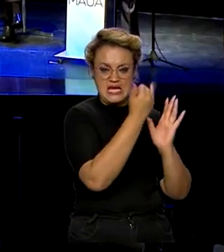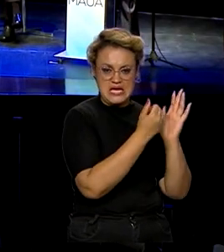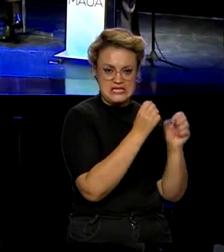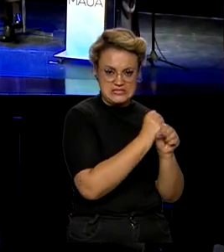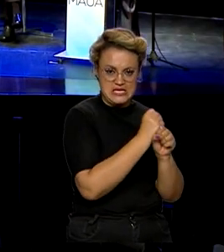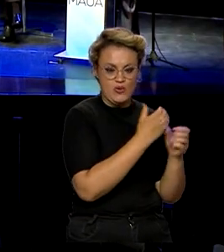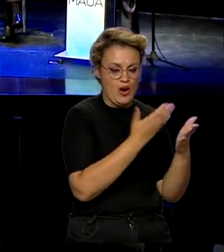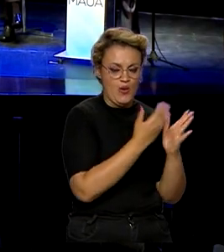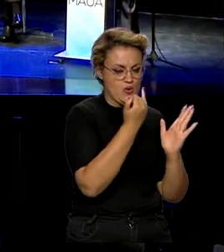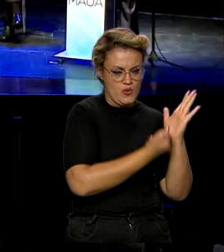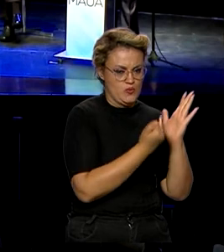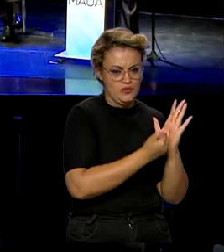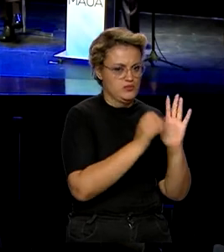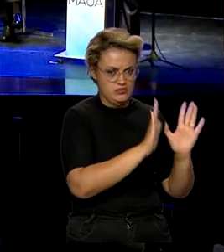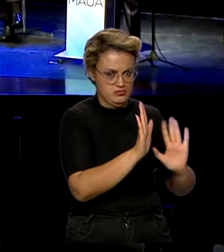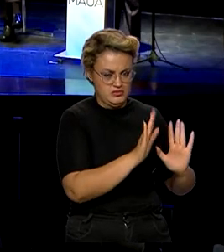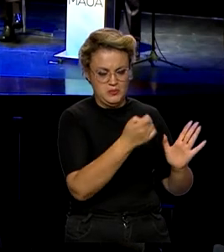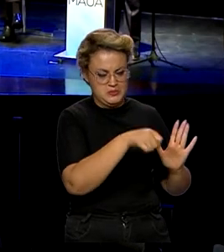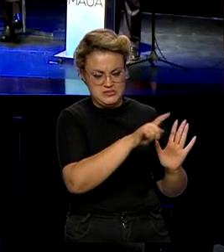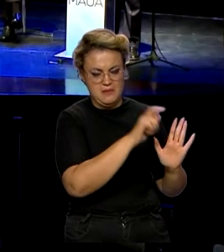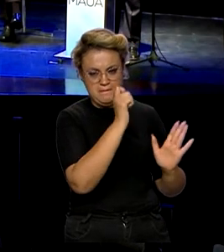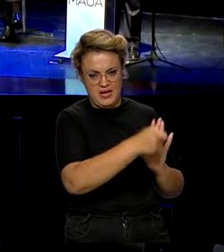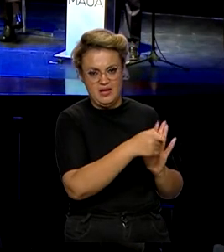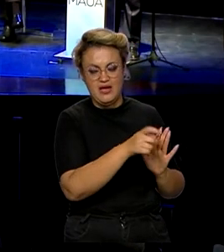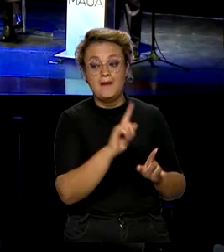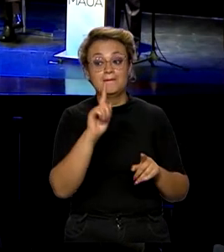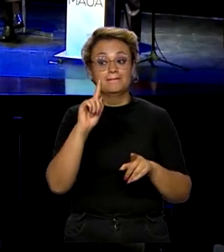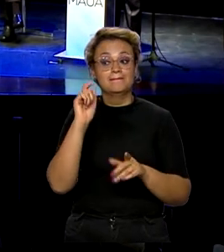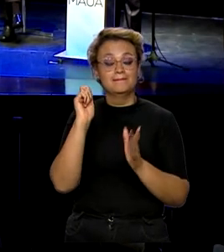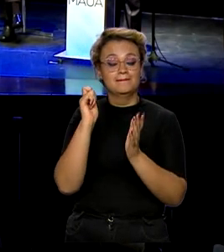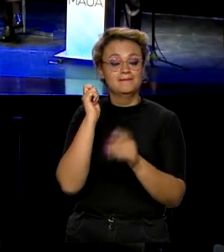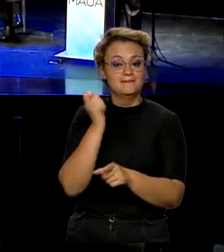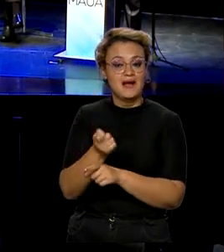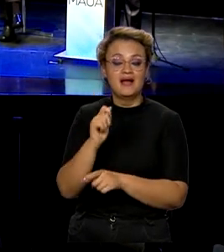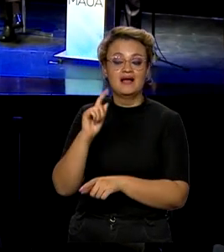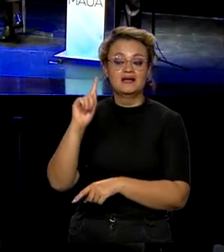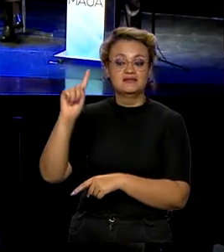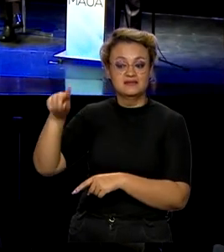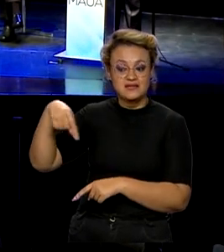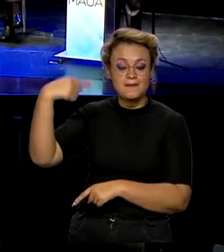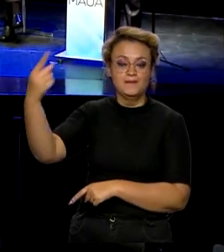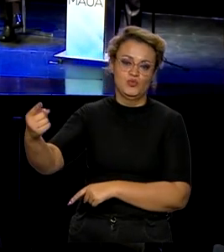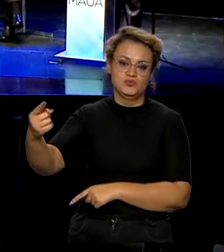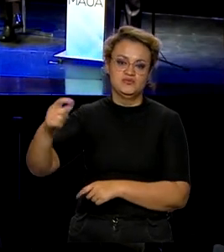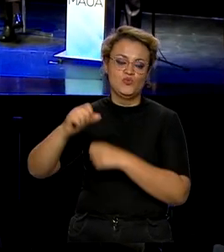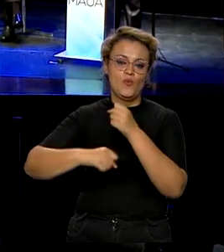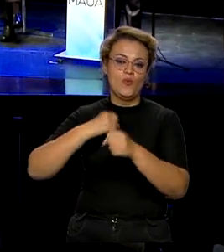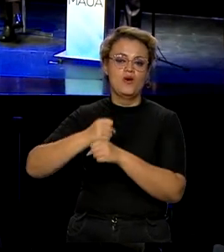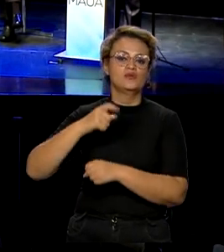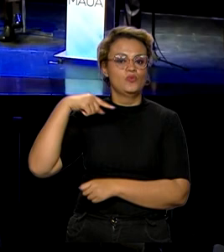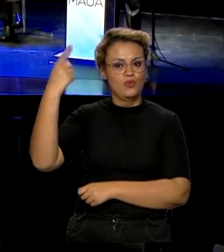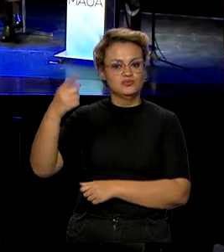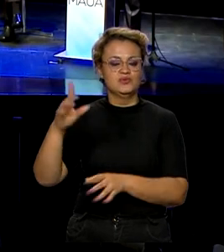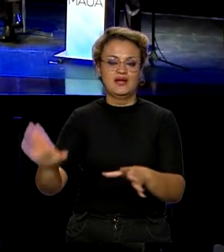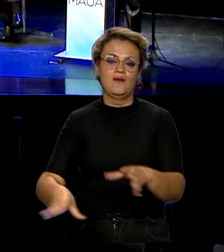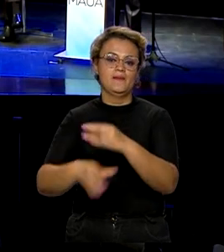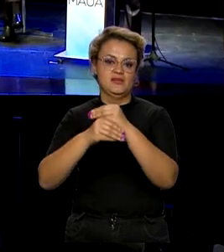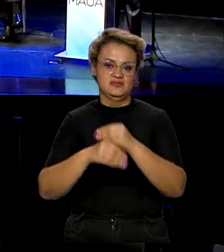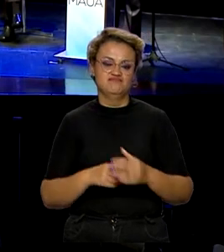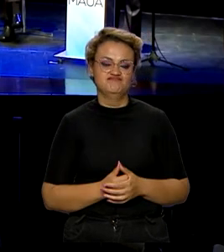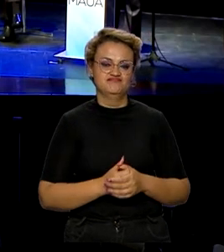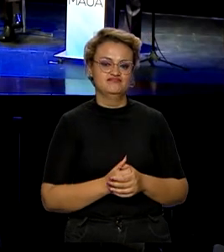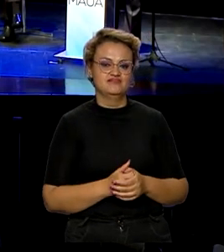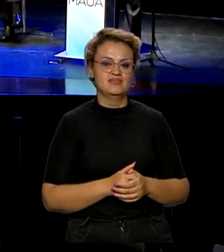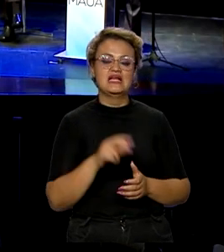contribuição sob lucro líquido. Paga no segundo, terceiro, quarto e quinto ano. Eu recupero. No final